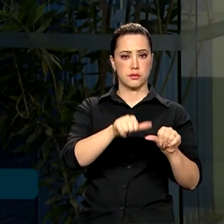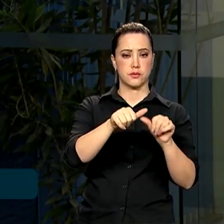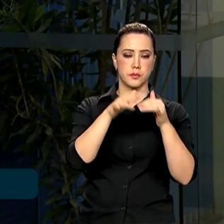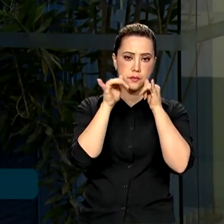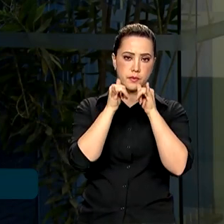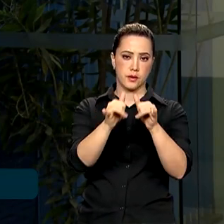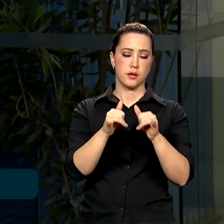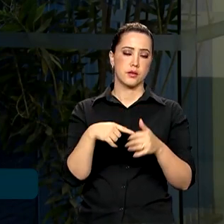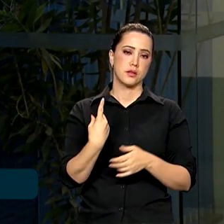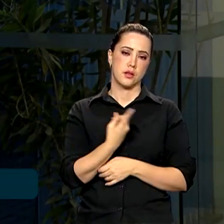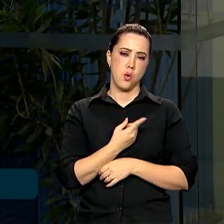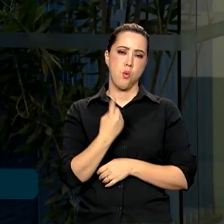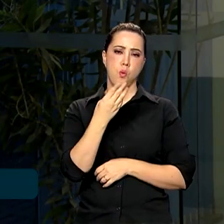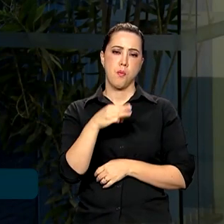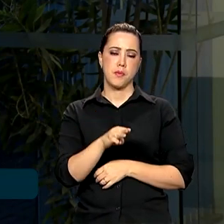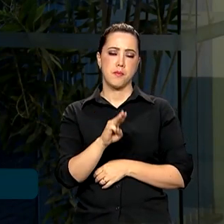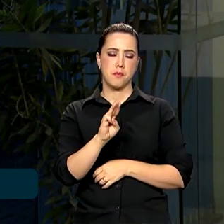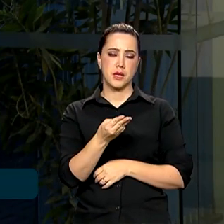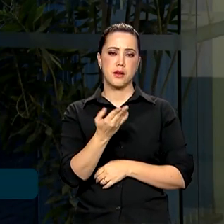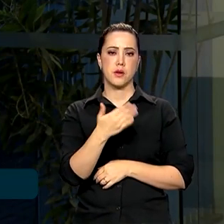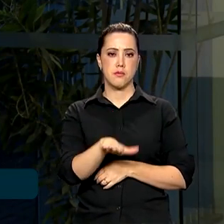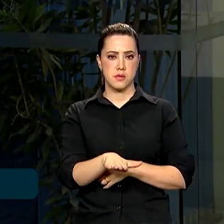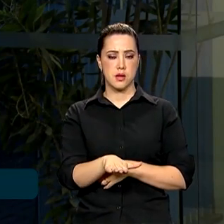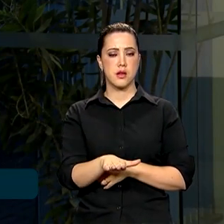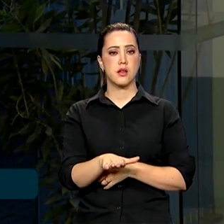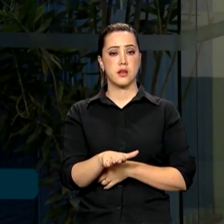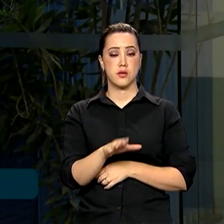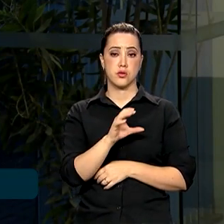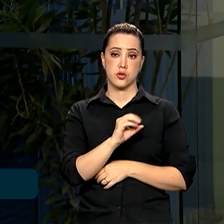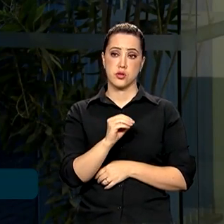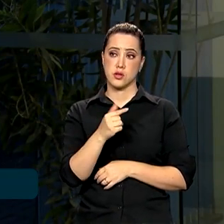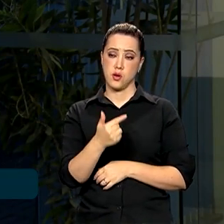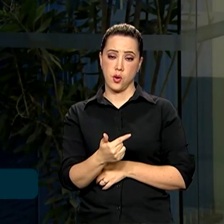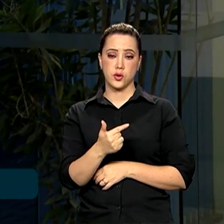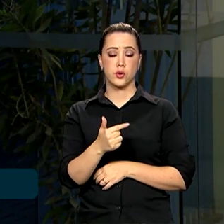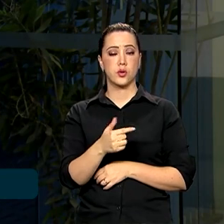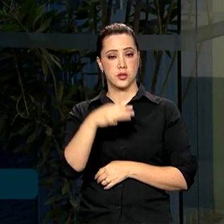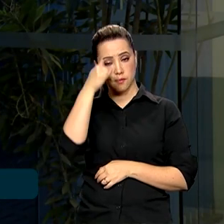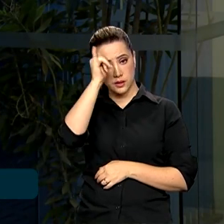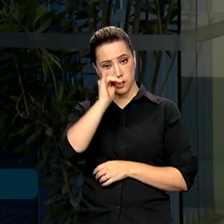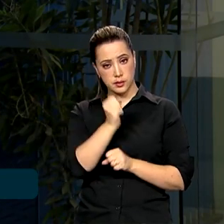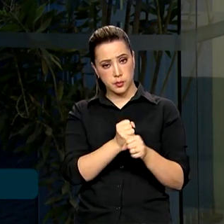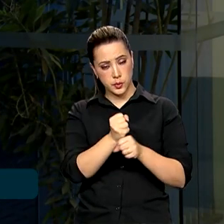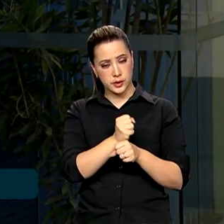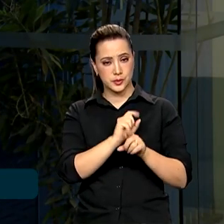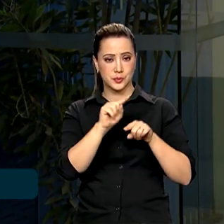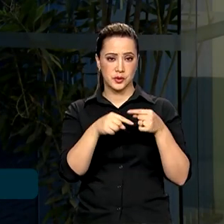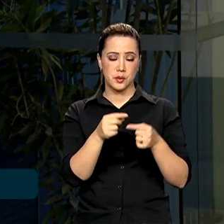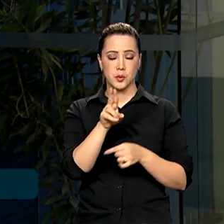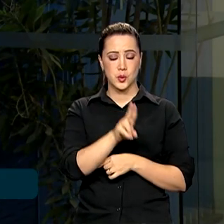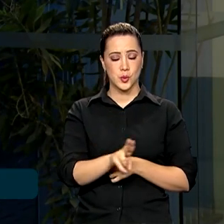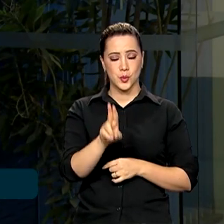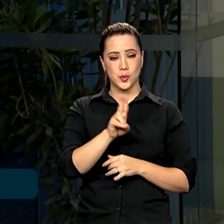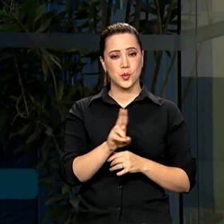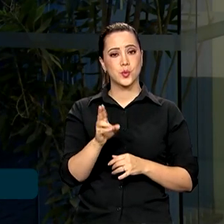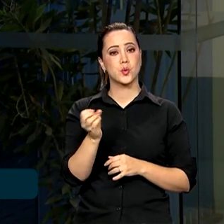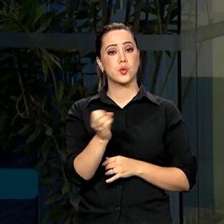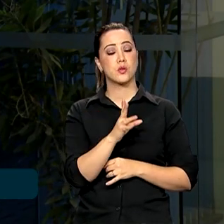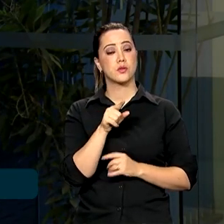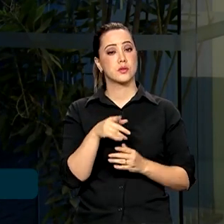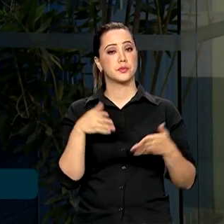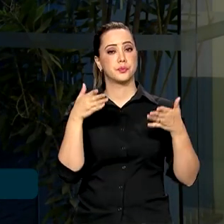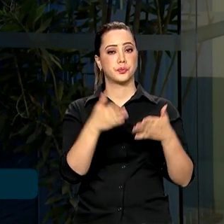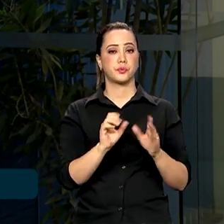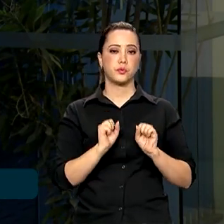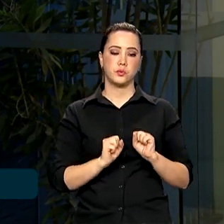de que 1,5 milhão de toneladas de emissão de CO2 sejam evitadas por ano a partir deste programa, que faz parte desse